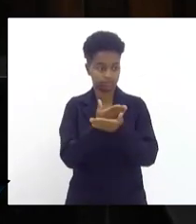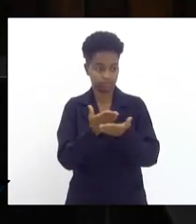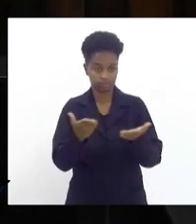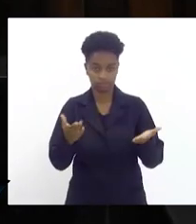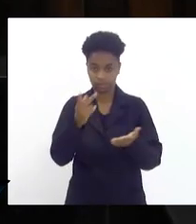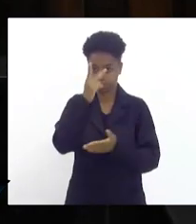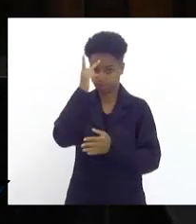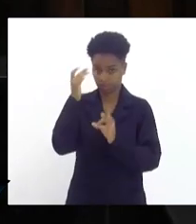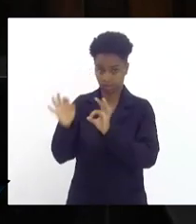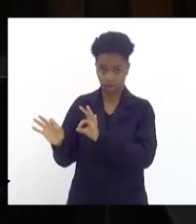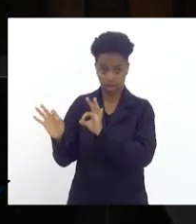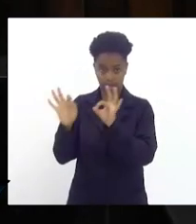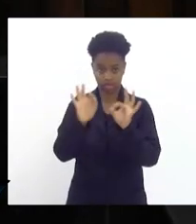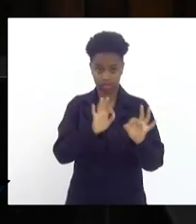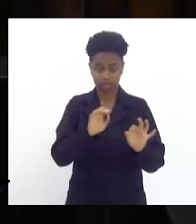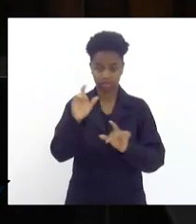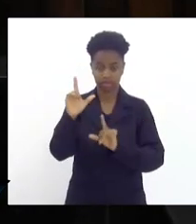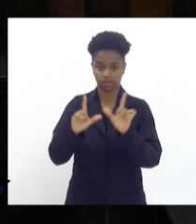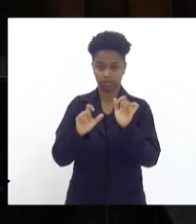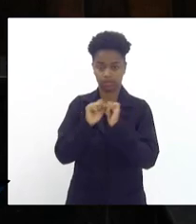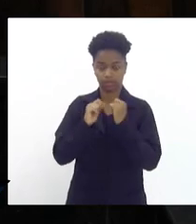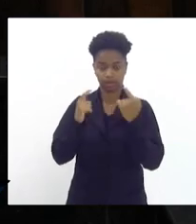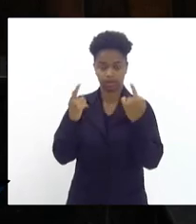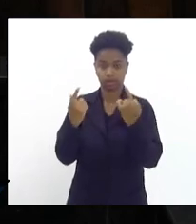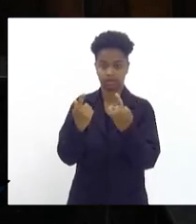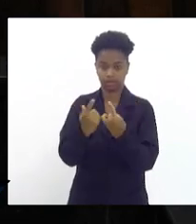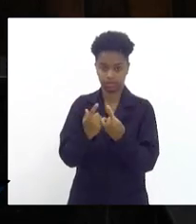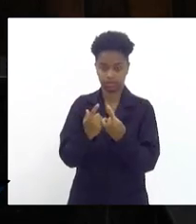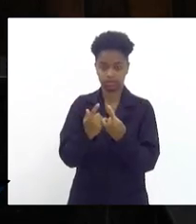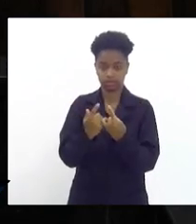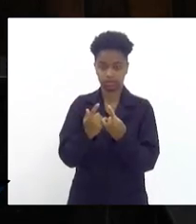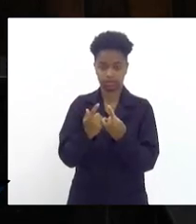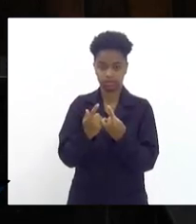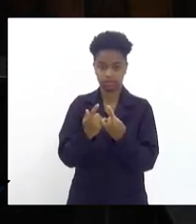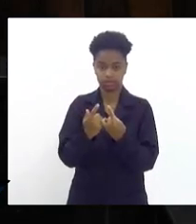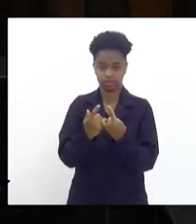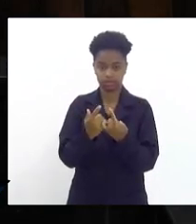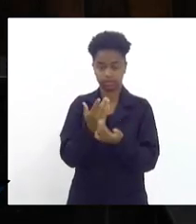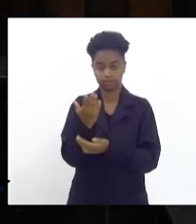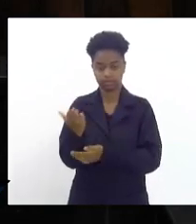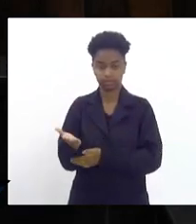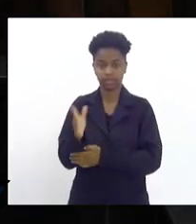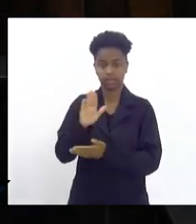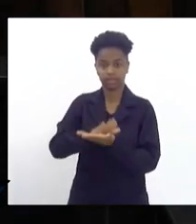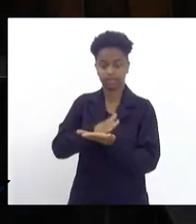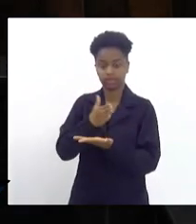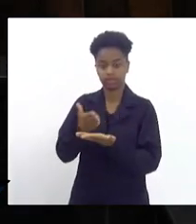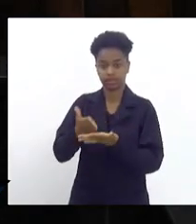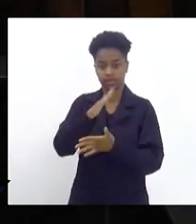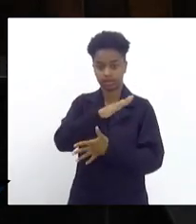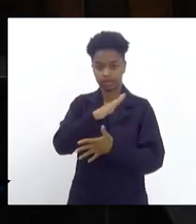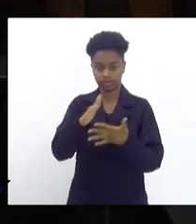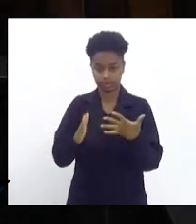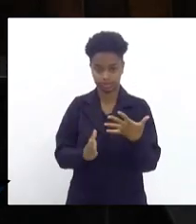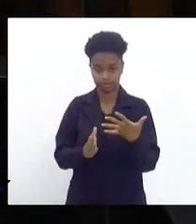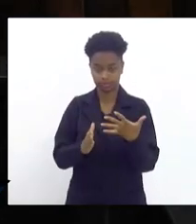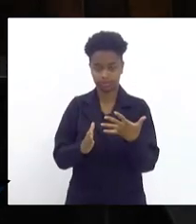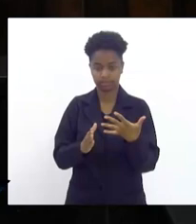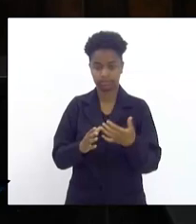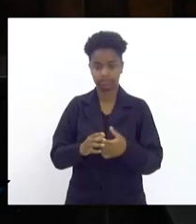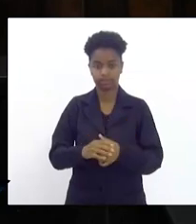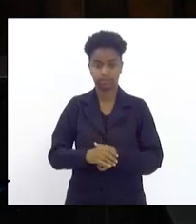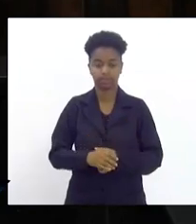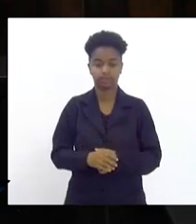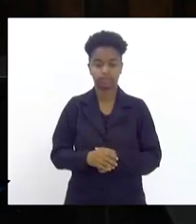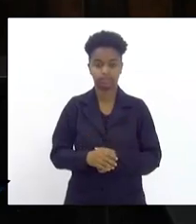telespectadores da TV Alerja, senhora intérprete da linguagem